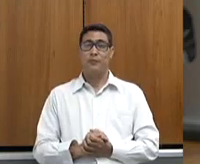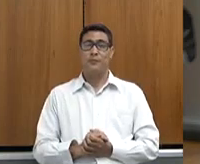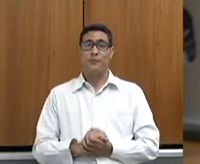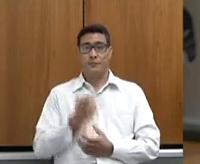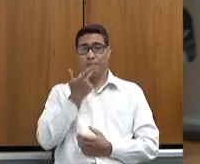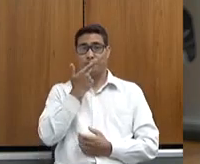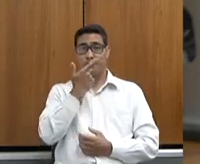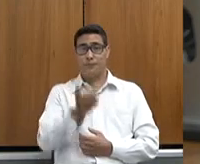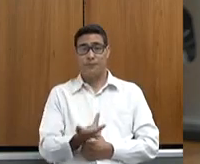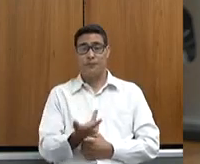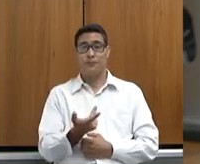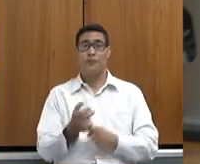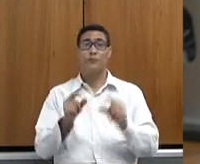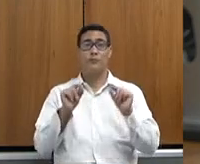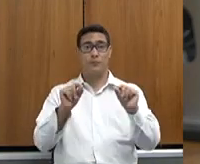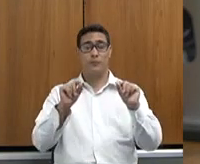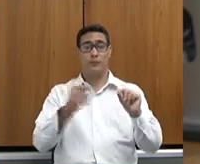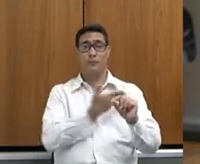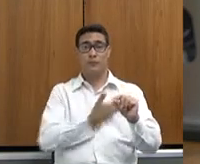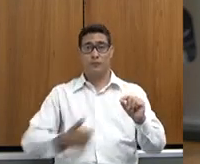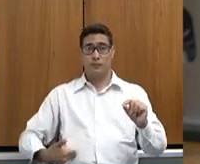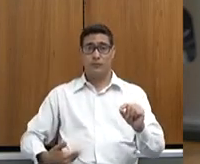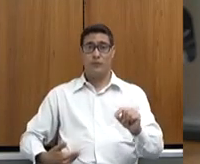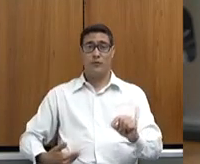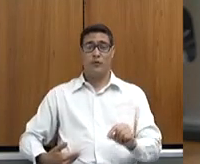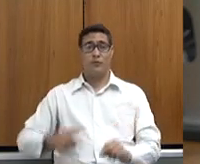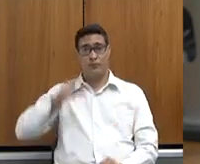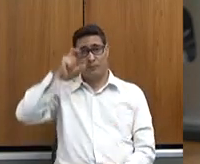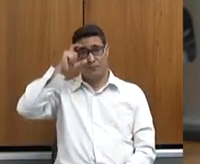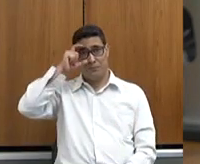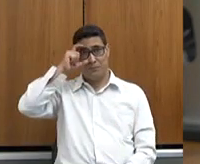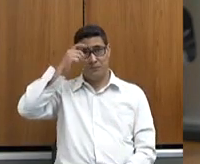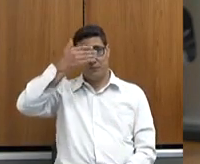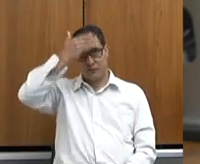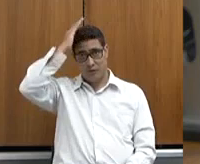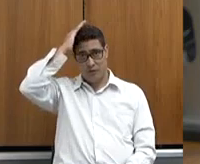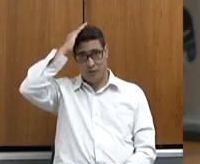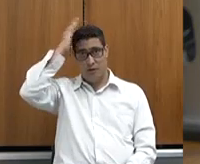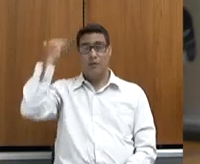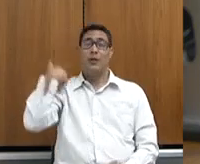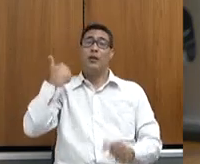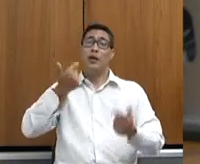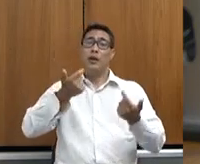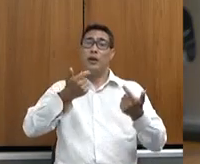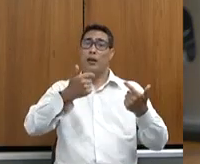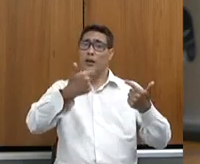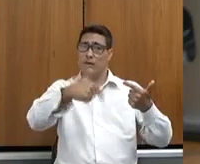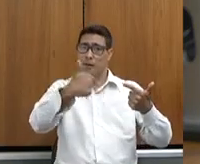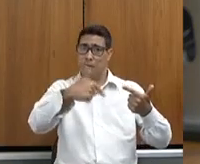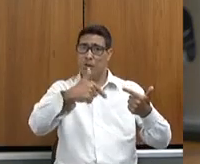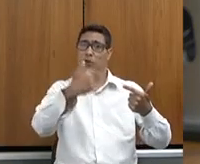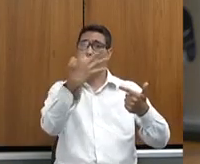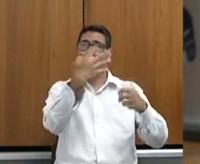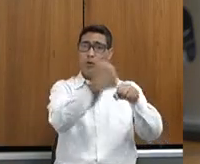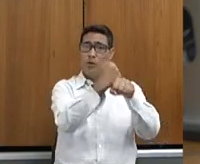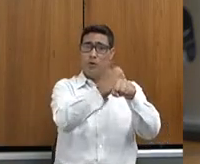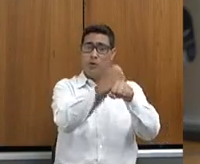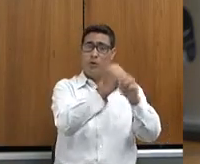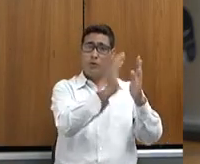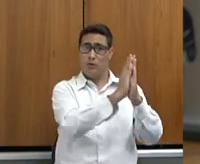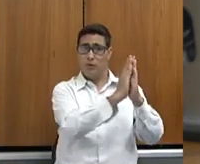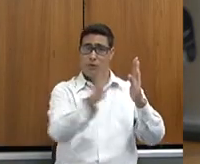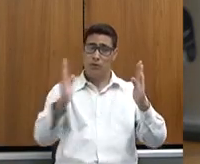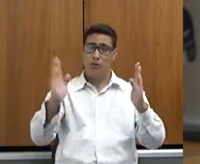falar do governo Zema de quatro anos no agro, na agricultura, do maior ao menor, a gente